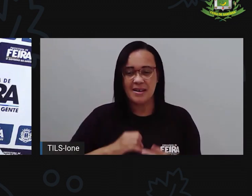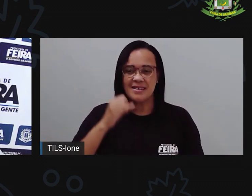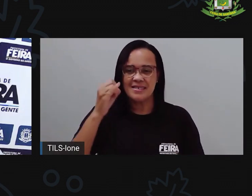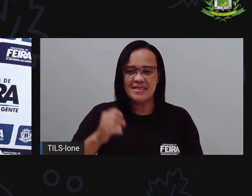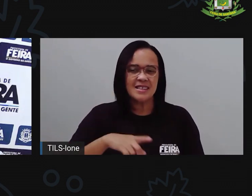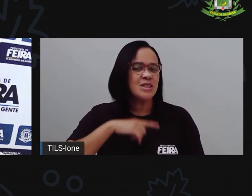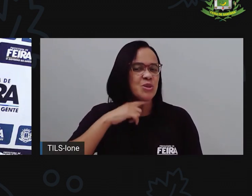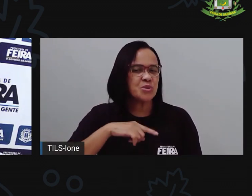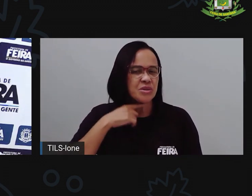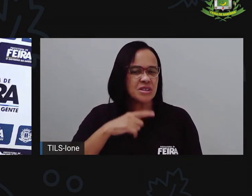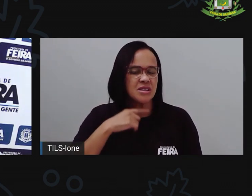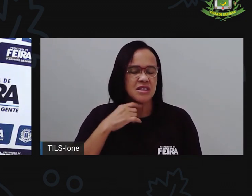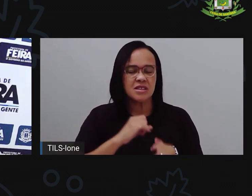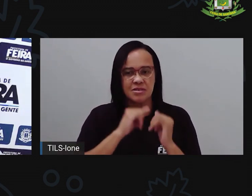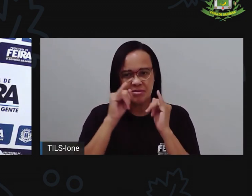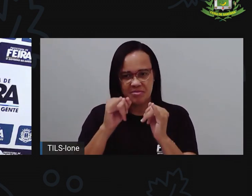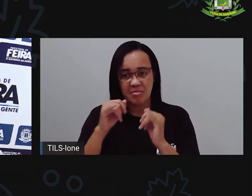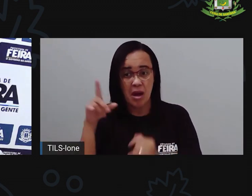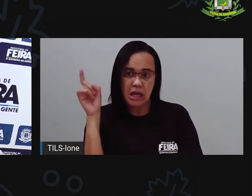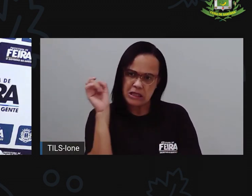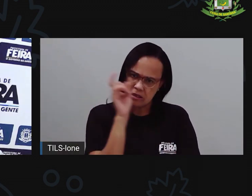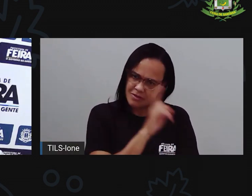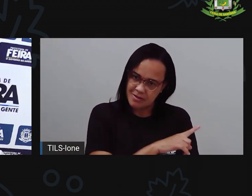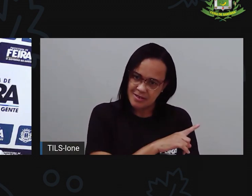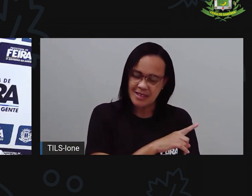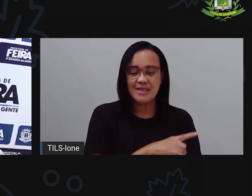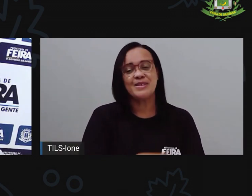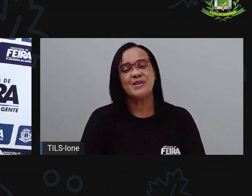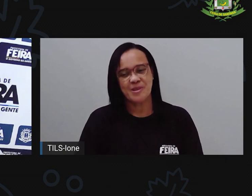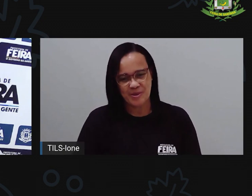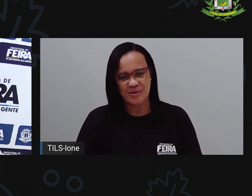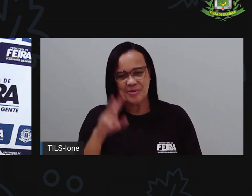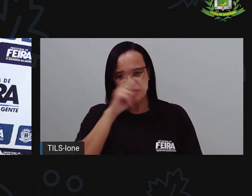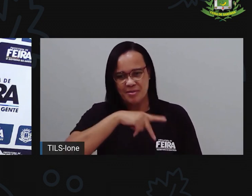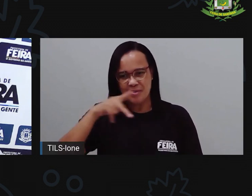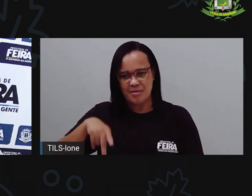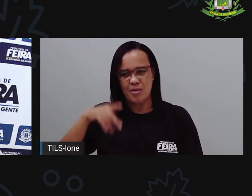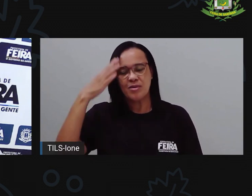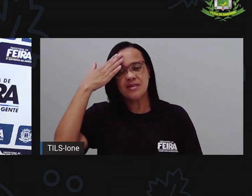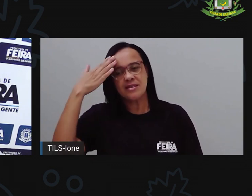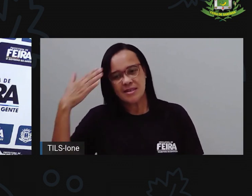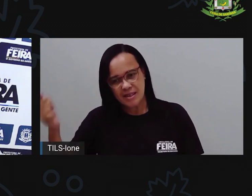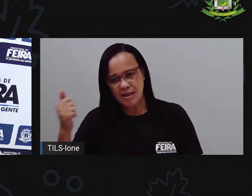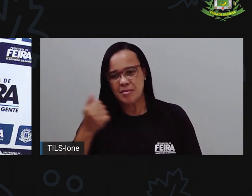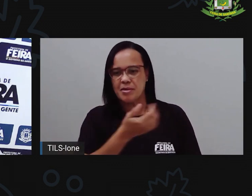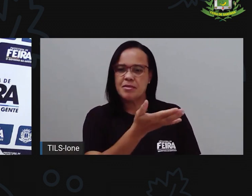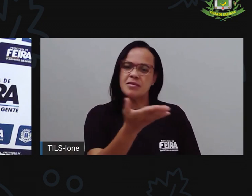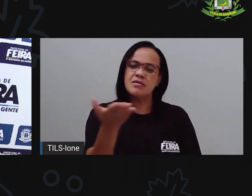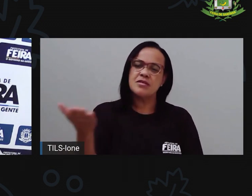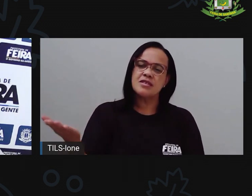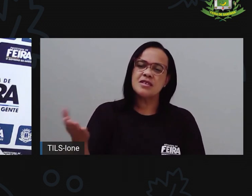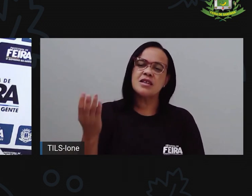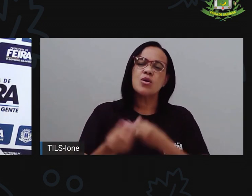Ih, Pró foi difícil. Tá certo? Pra Pró saber como é que foi isso pra vocês. Tá joia?